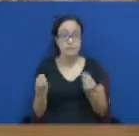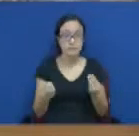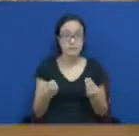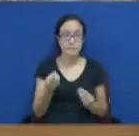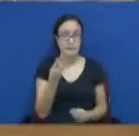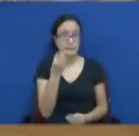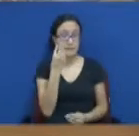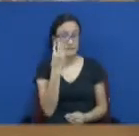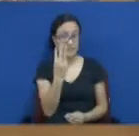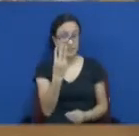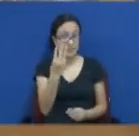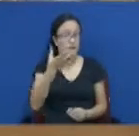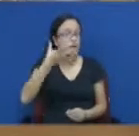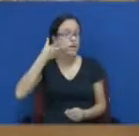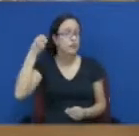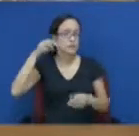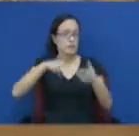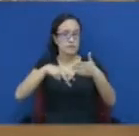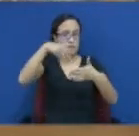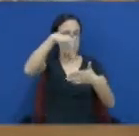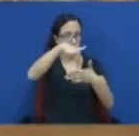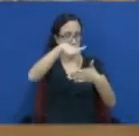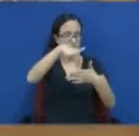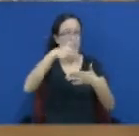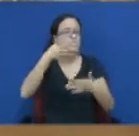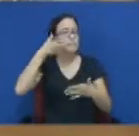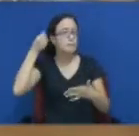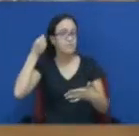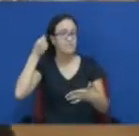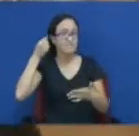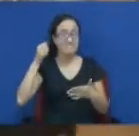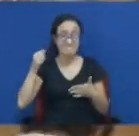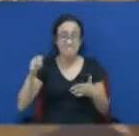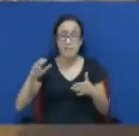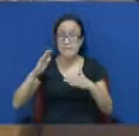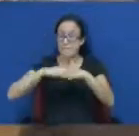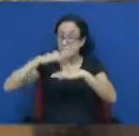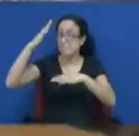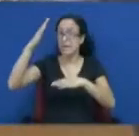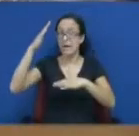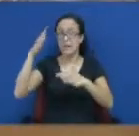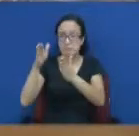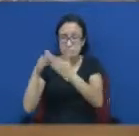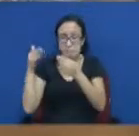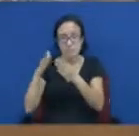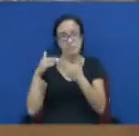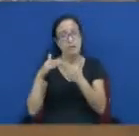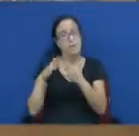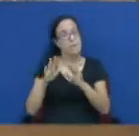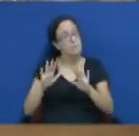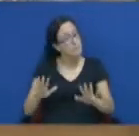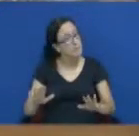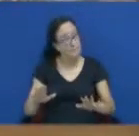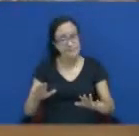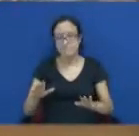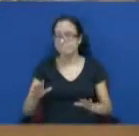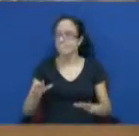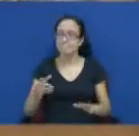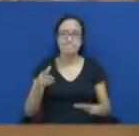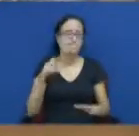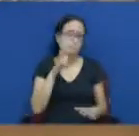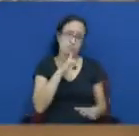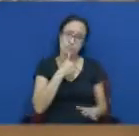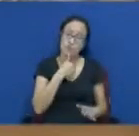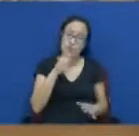reservadas para hoje. Informo também que houve mais solicitações, mas infelizmente o nosso regimento interno e o andamento da sessão só